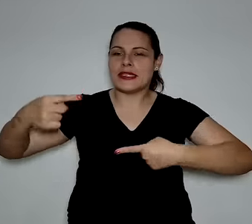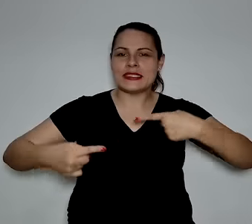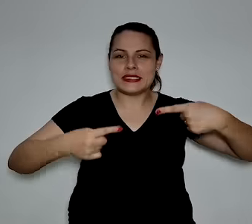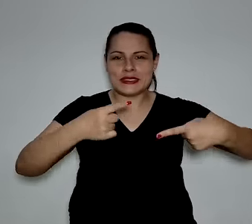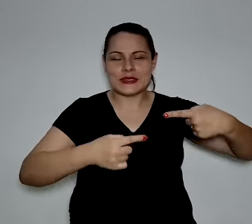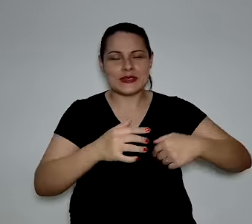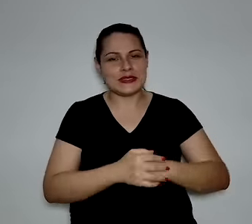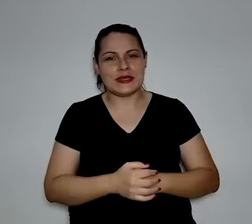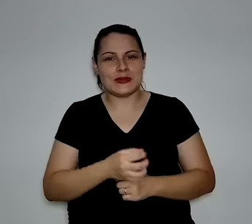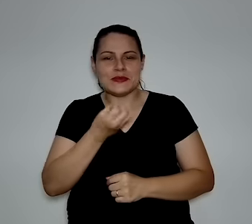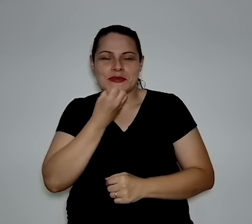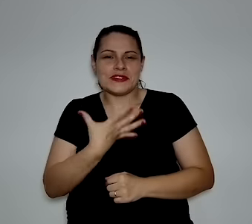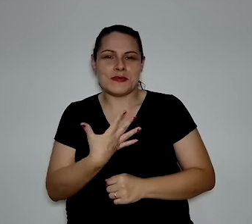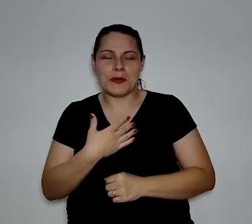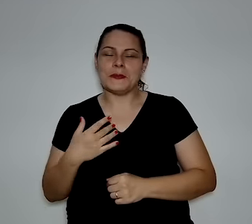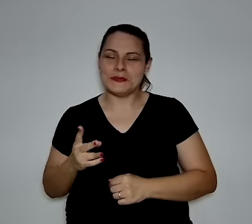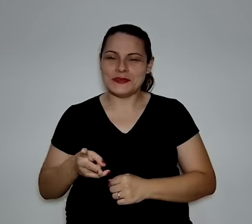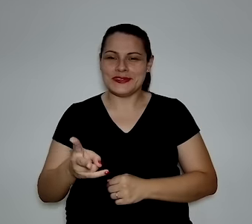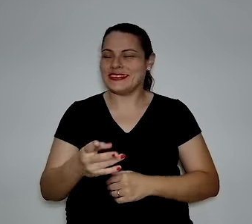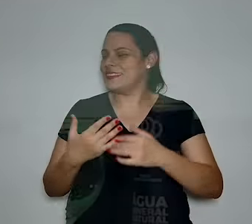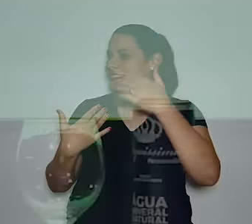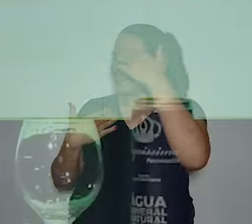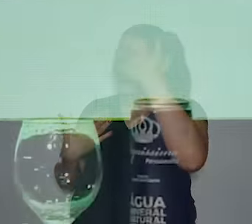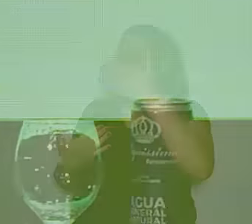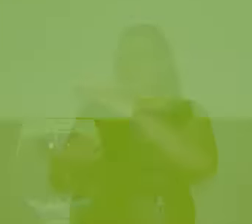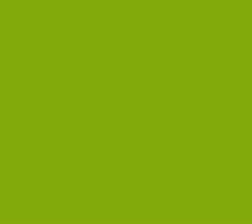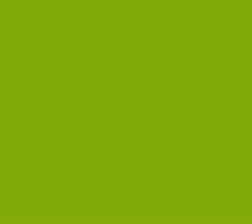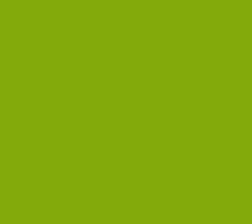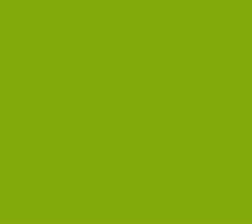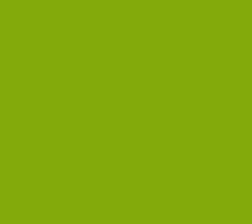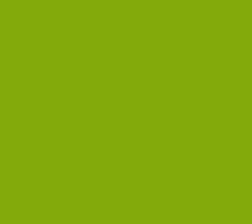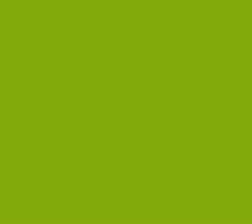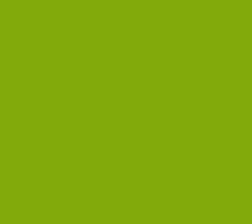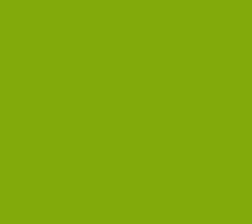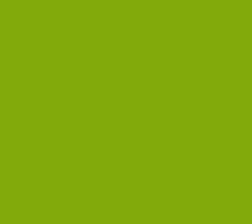painéis, e, bom, seguimos, obrigado.